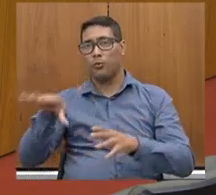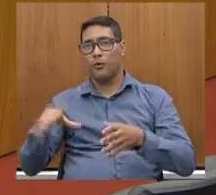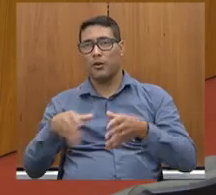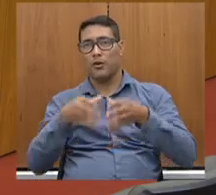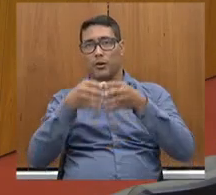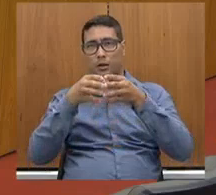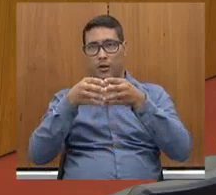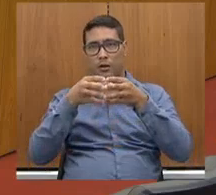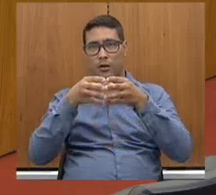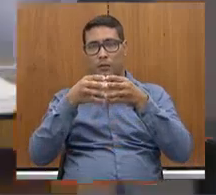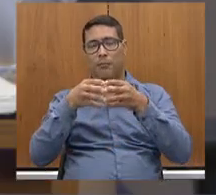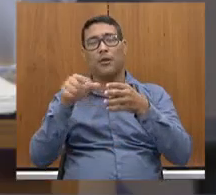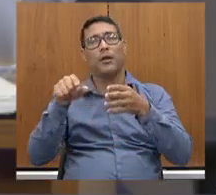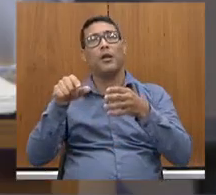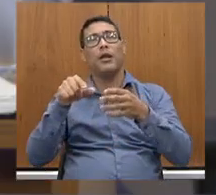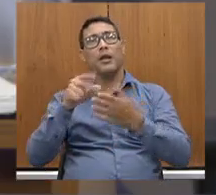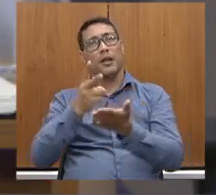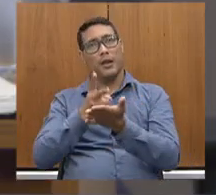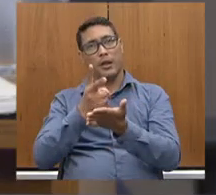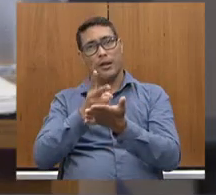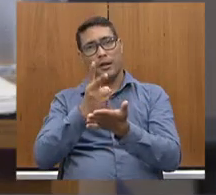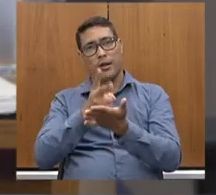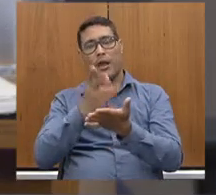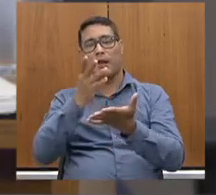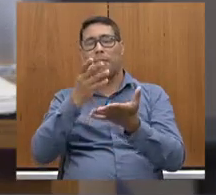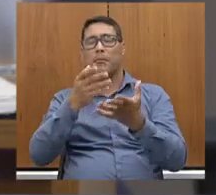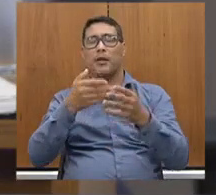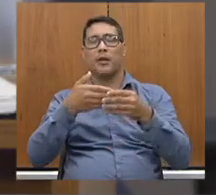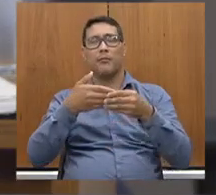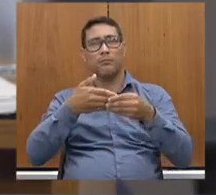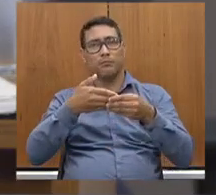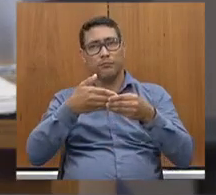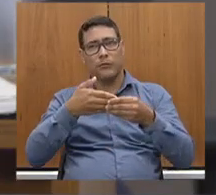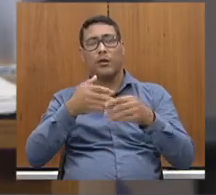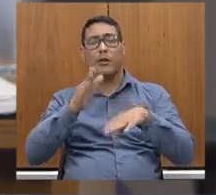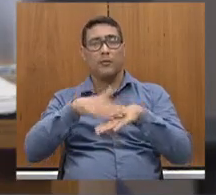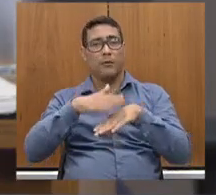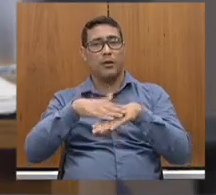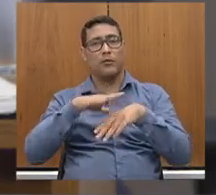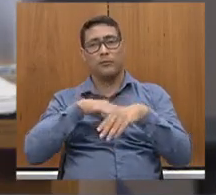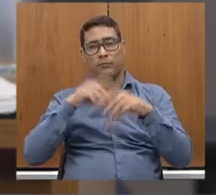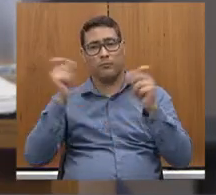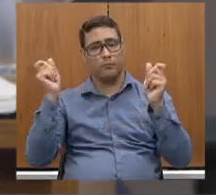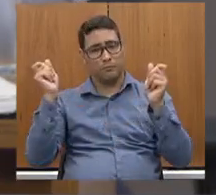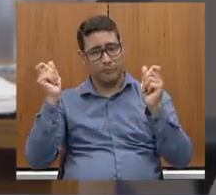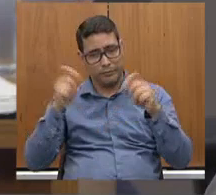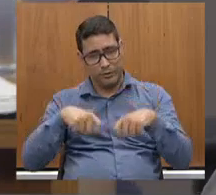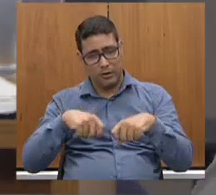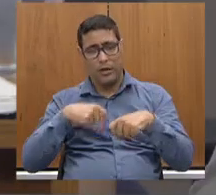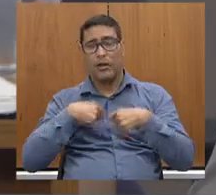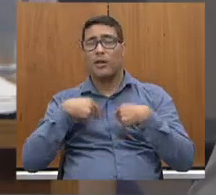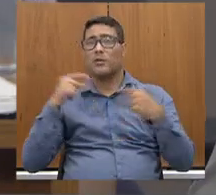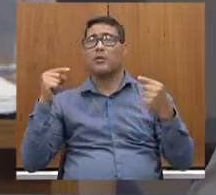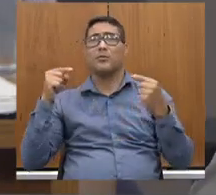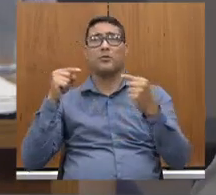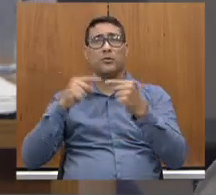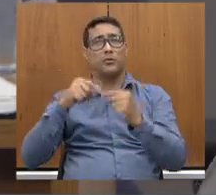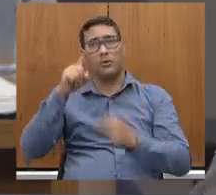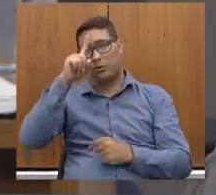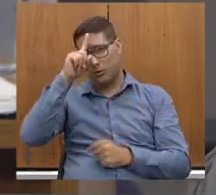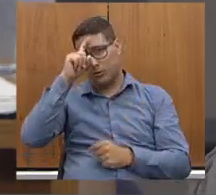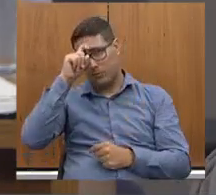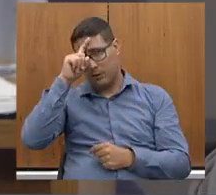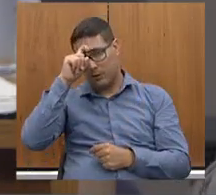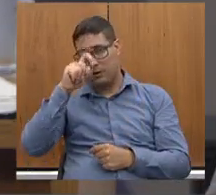por esse trato sempre gentil, mas muito competente. a senhora citou a questão dos hospitais regionais,